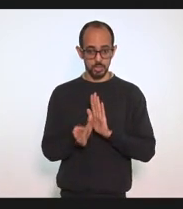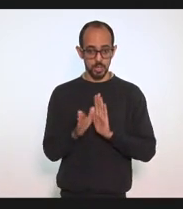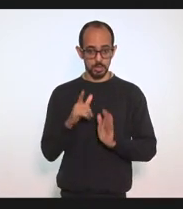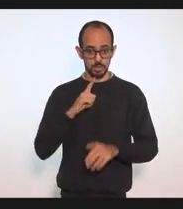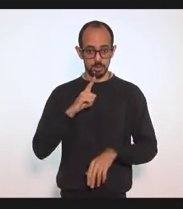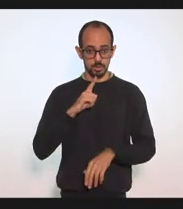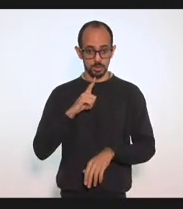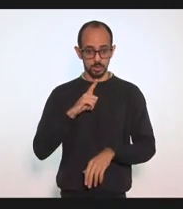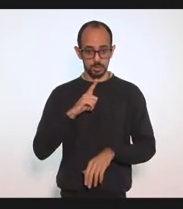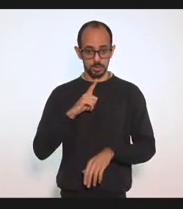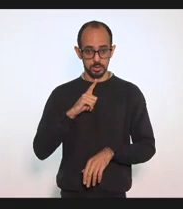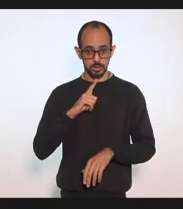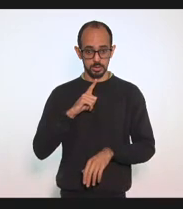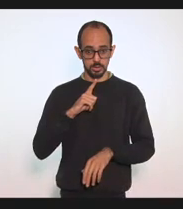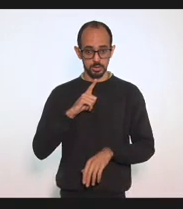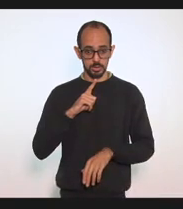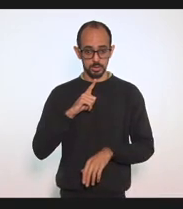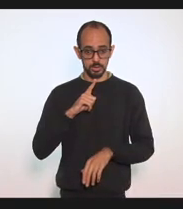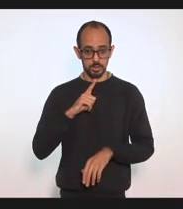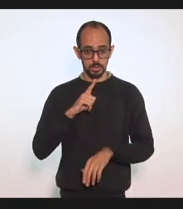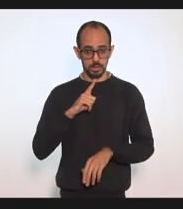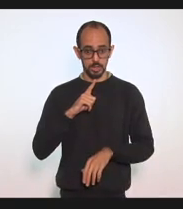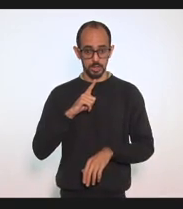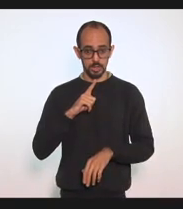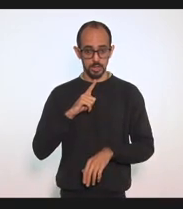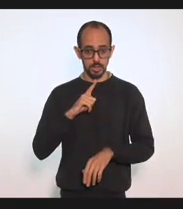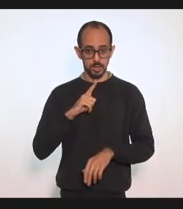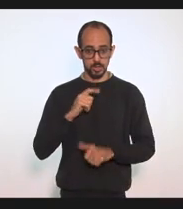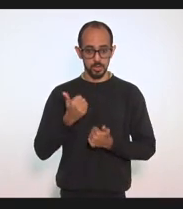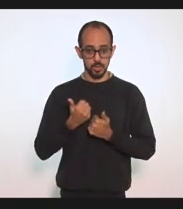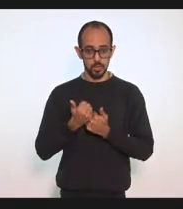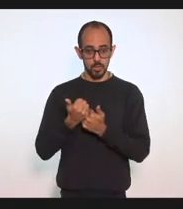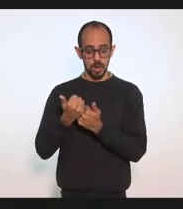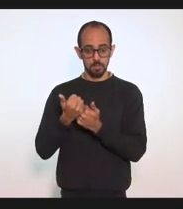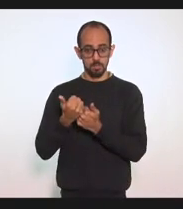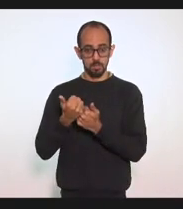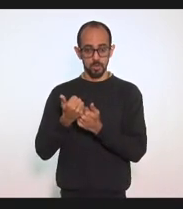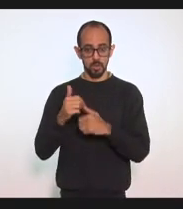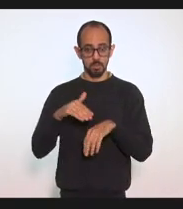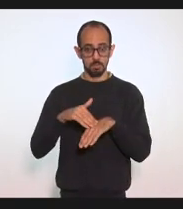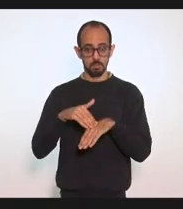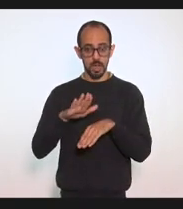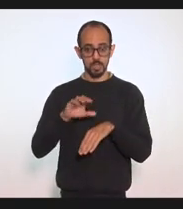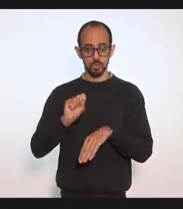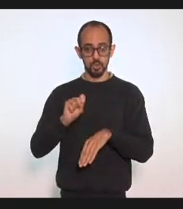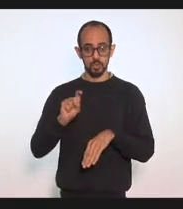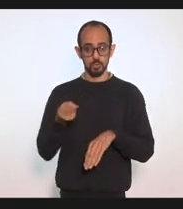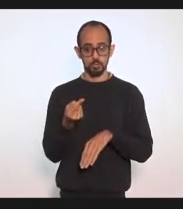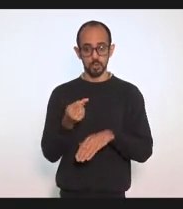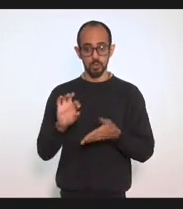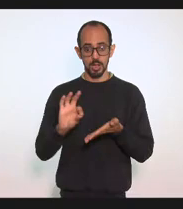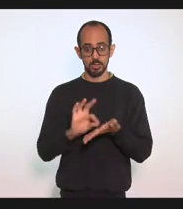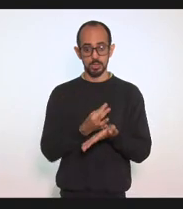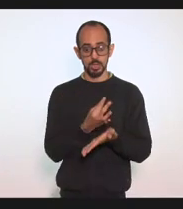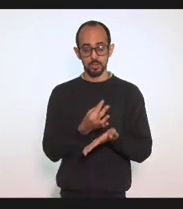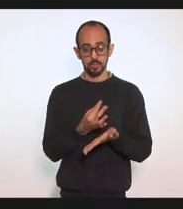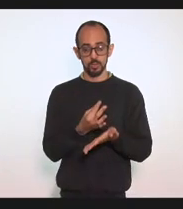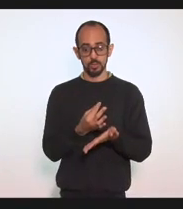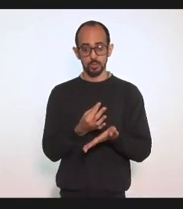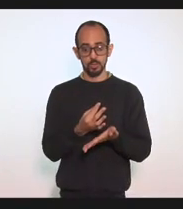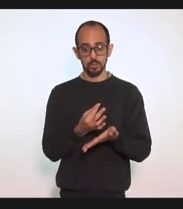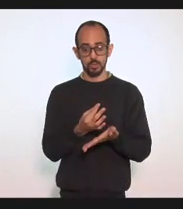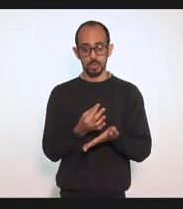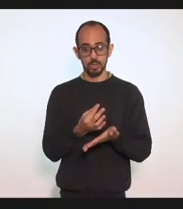num abaixo assinado que foi criado para apoiá-lo, mais de 8 mil assinaturas no sentido de